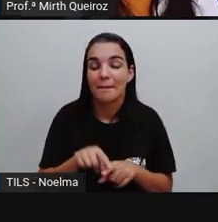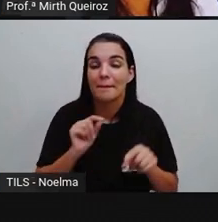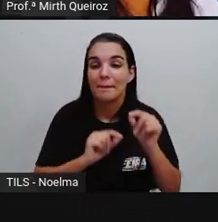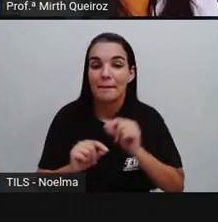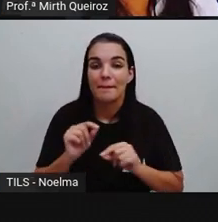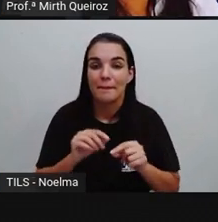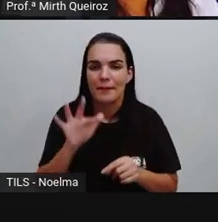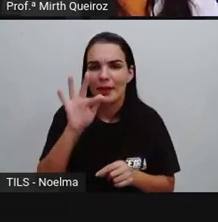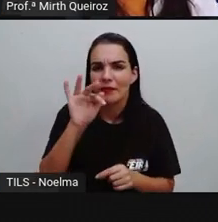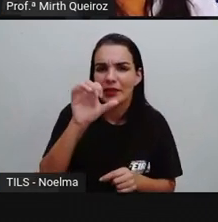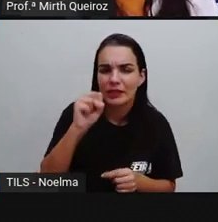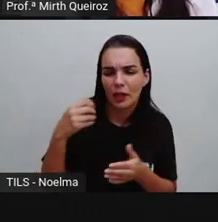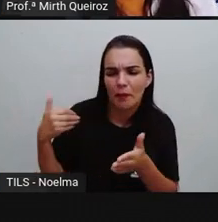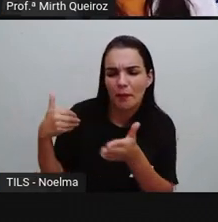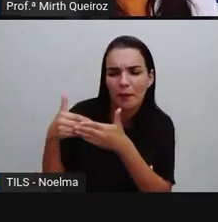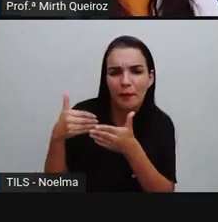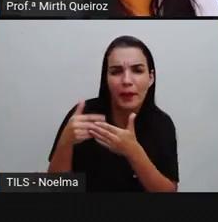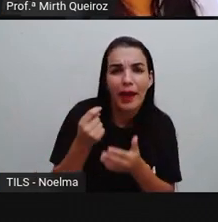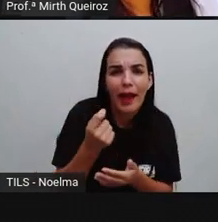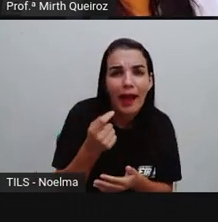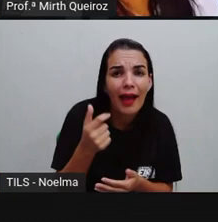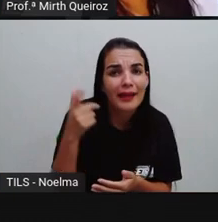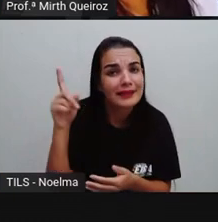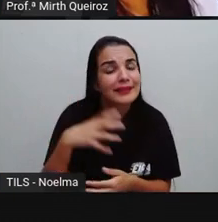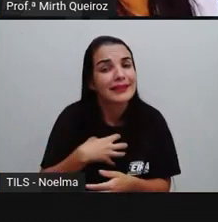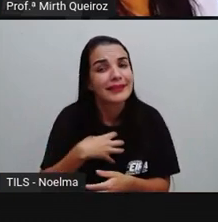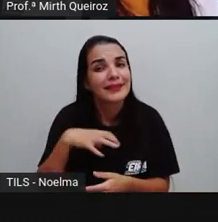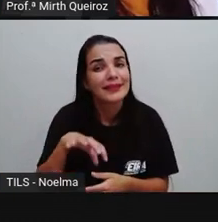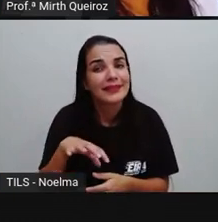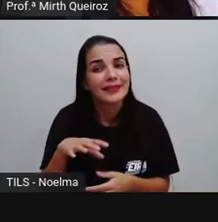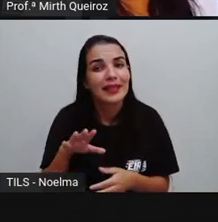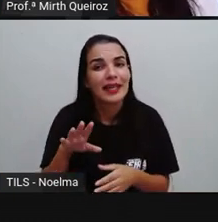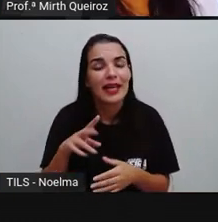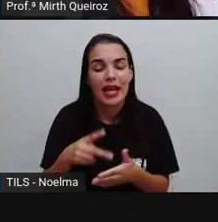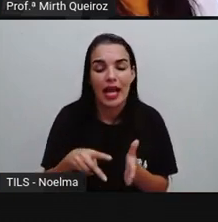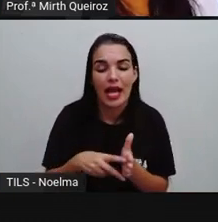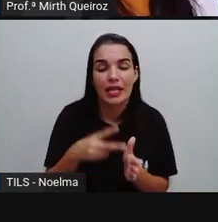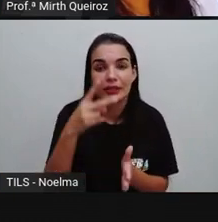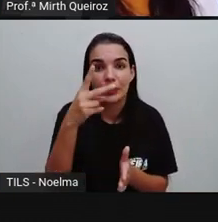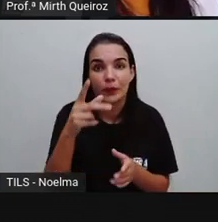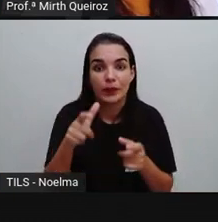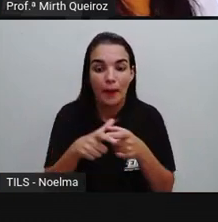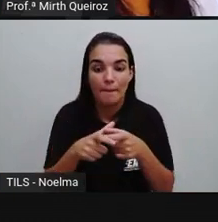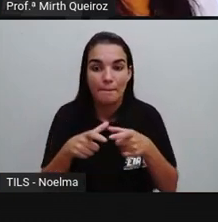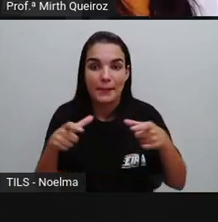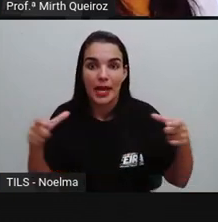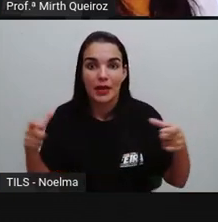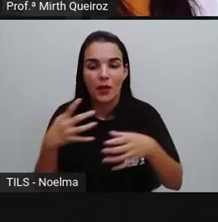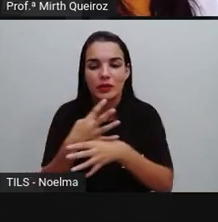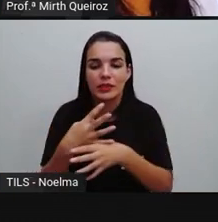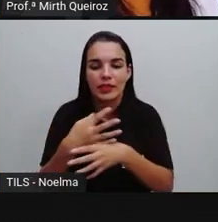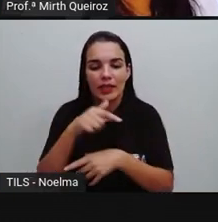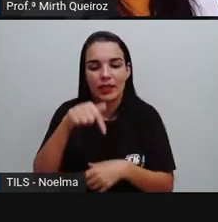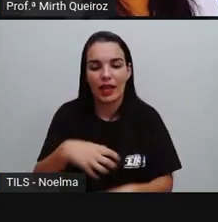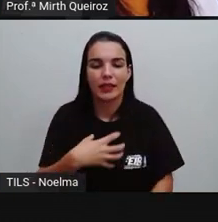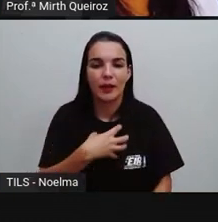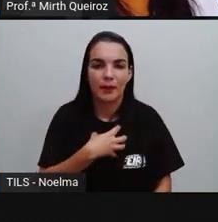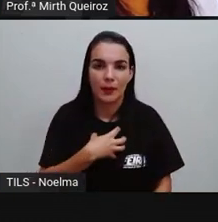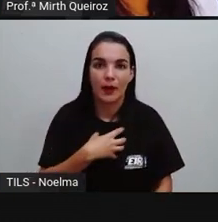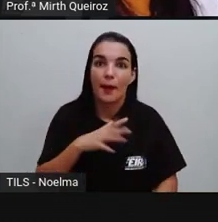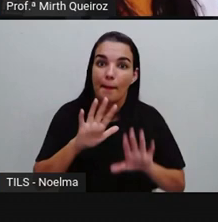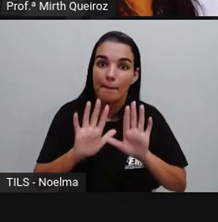Santana que está tão próxima de Salvador, que é a segunda maior cidade da Bahia. Mas